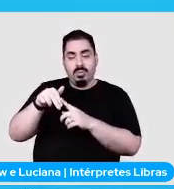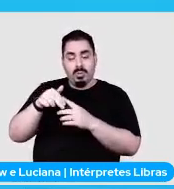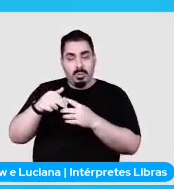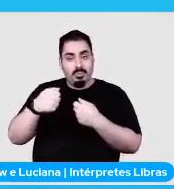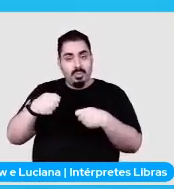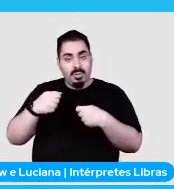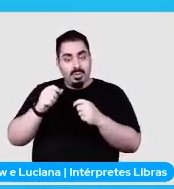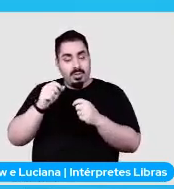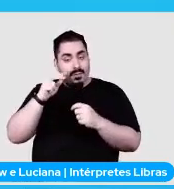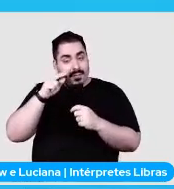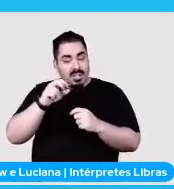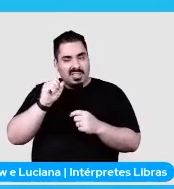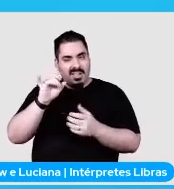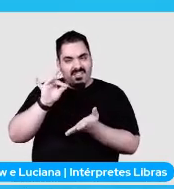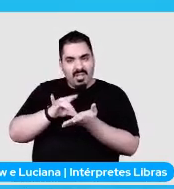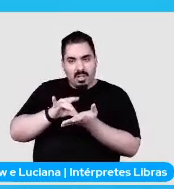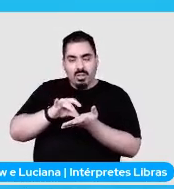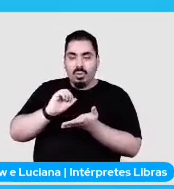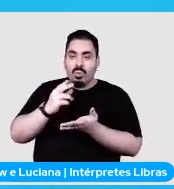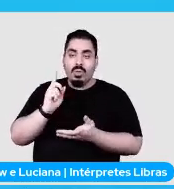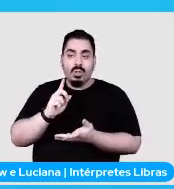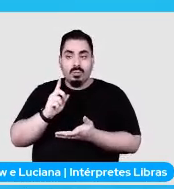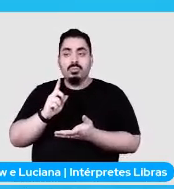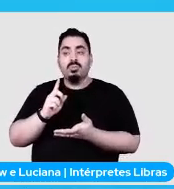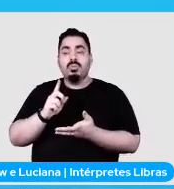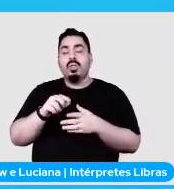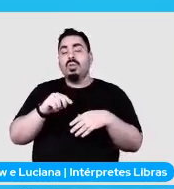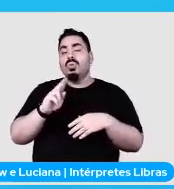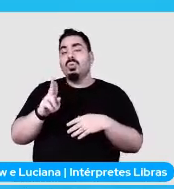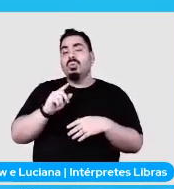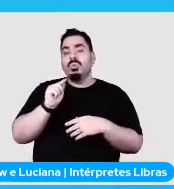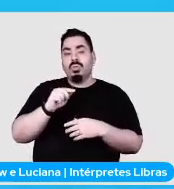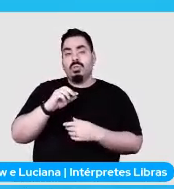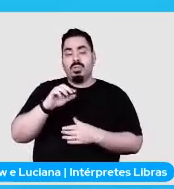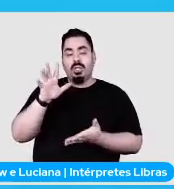token com o pré-processamento aqui do download major